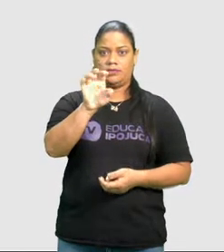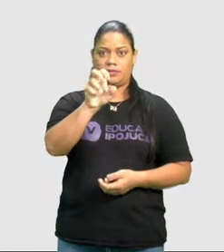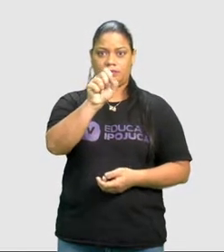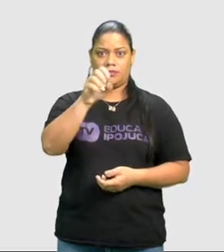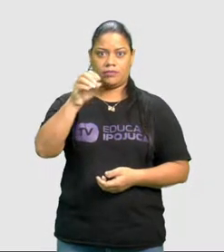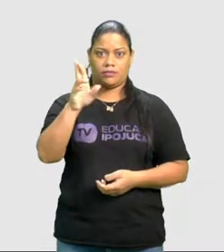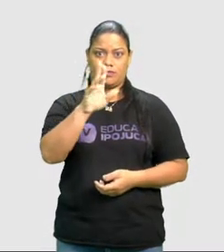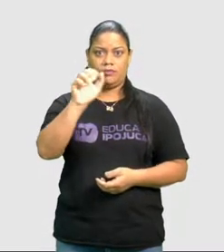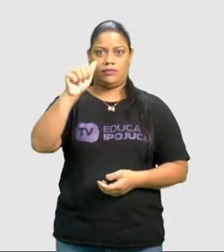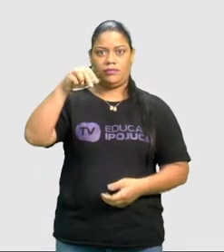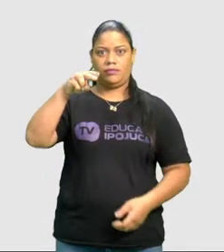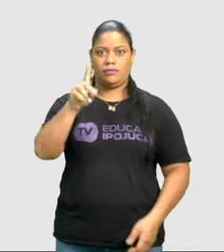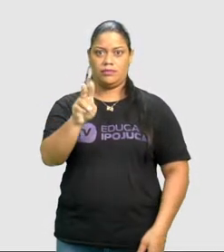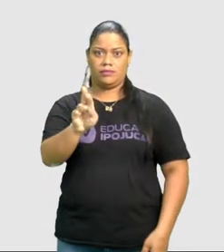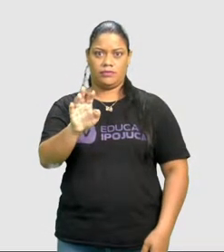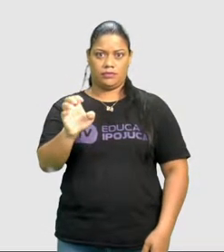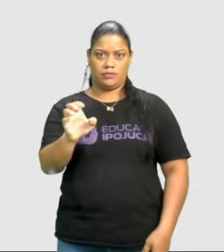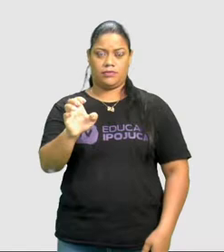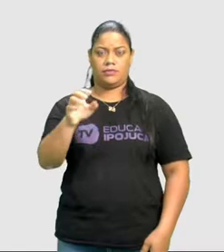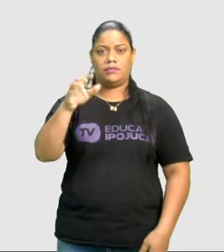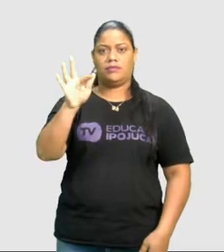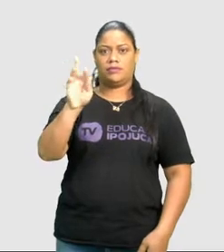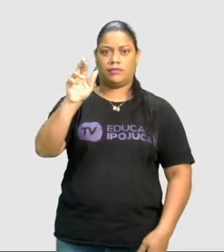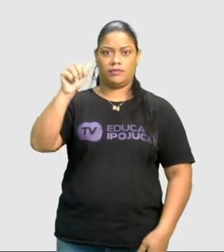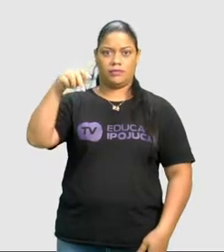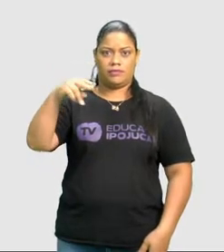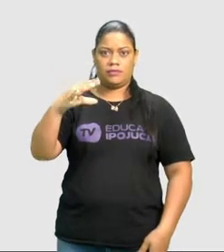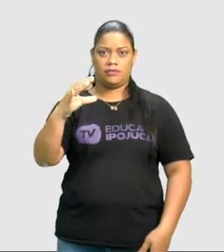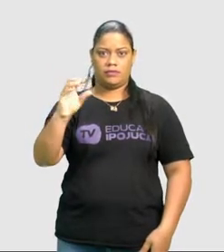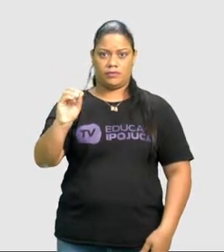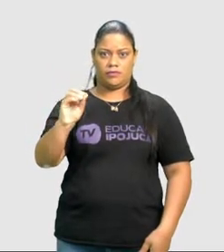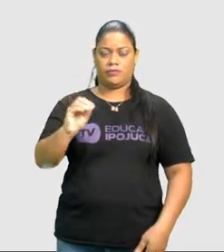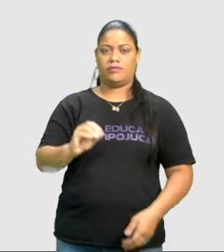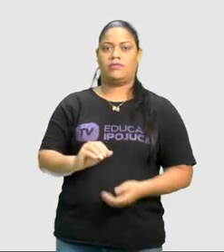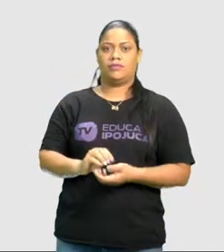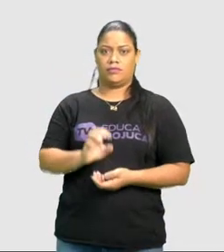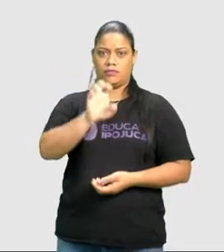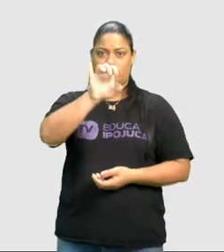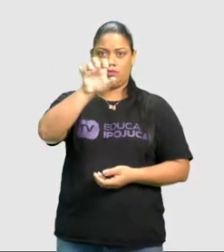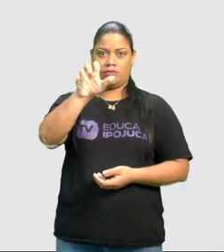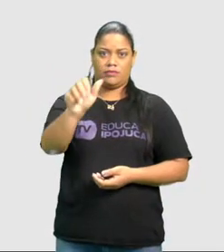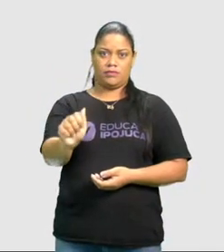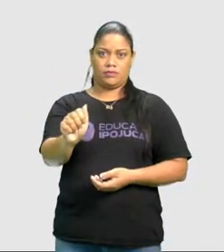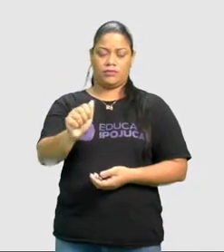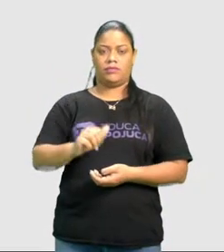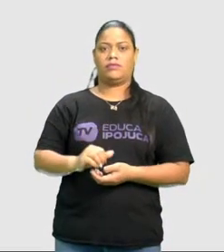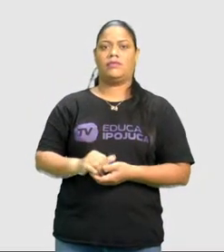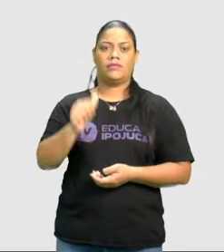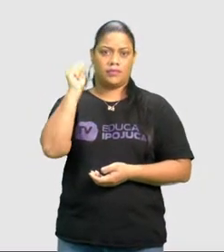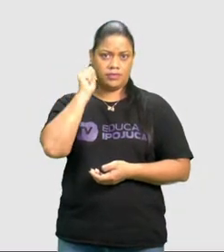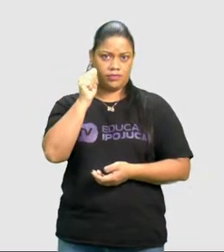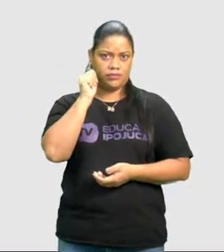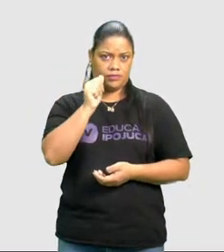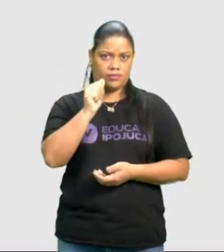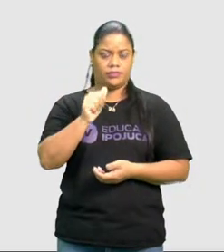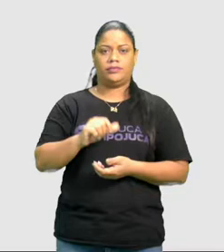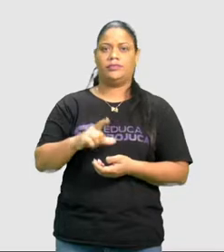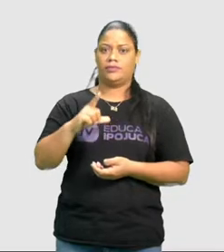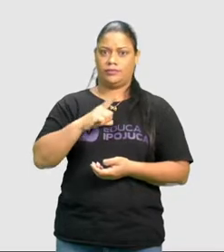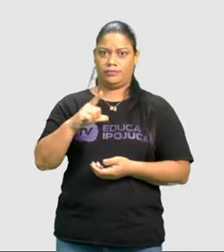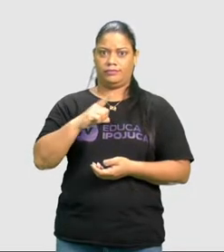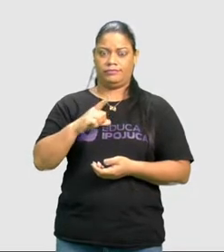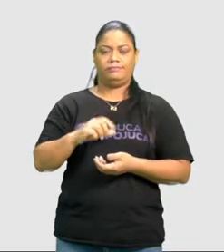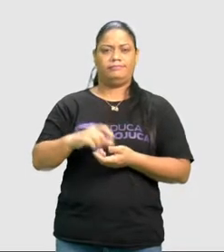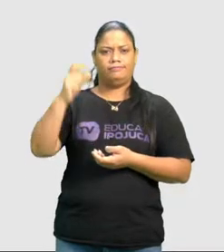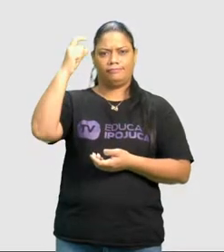André Franco Motoro, C.M. EJA. A estudante com paralisia cerebral